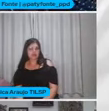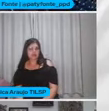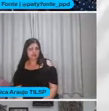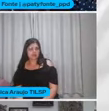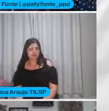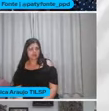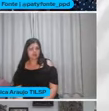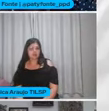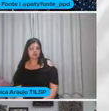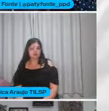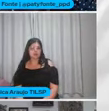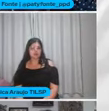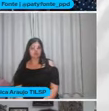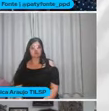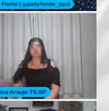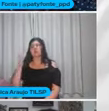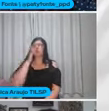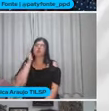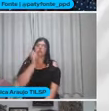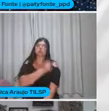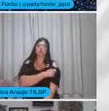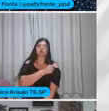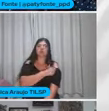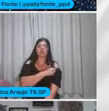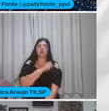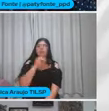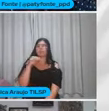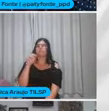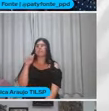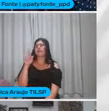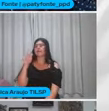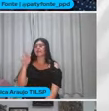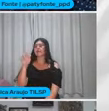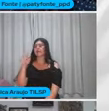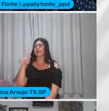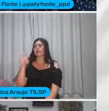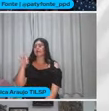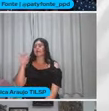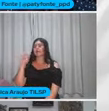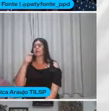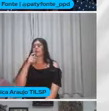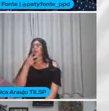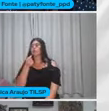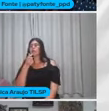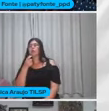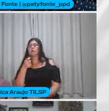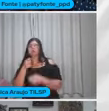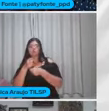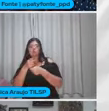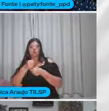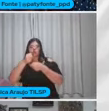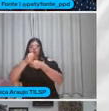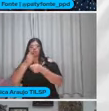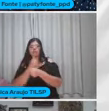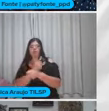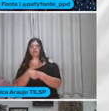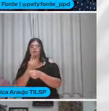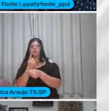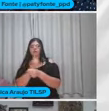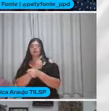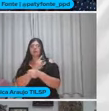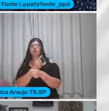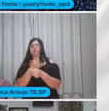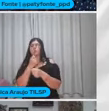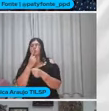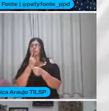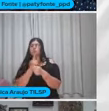né? Será que os alunos sabem Que a margarida Na verdade é quase um buquê Porque cada pontinho amarelo Que tá ali no miolinho É